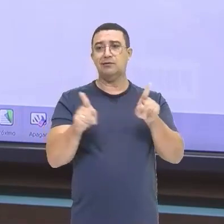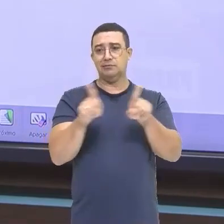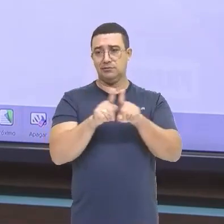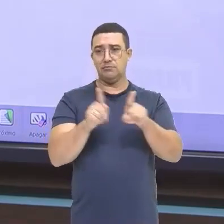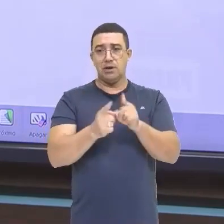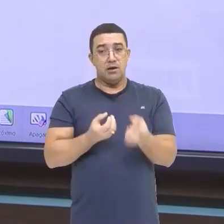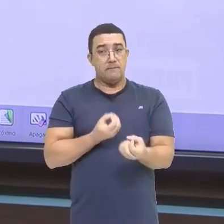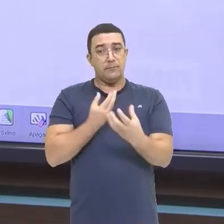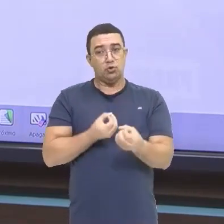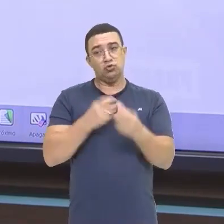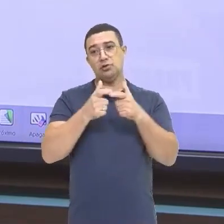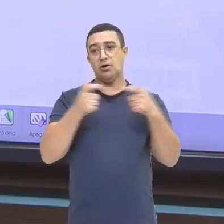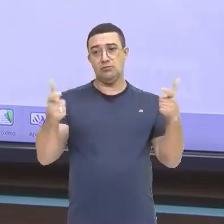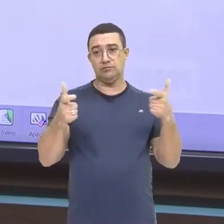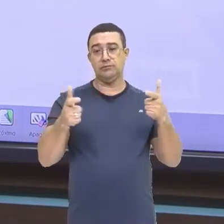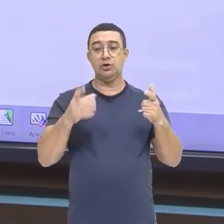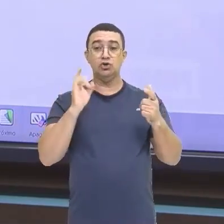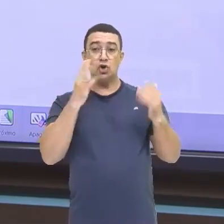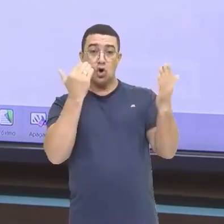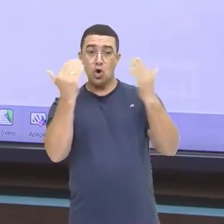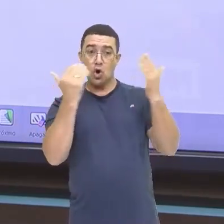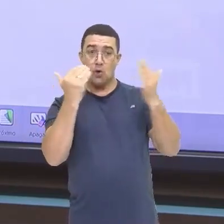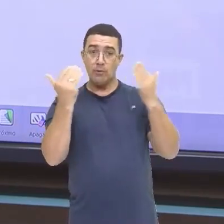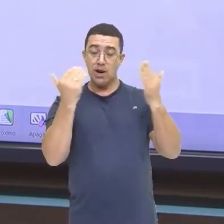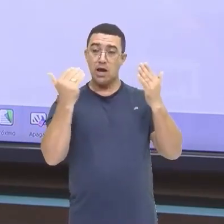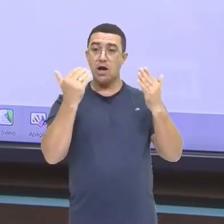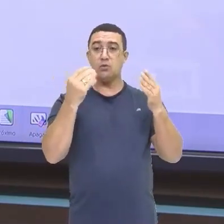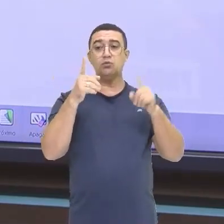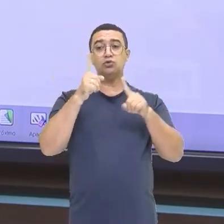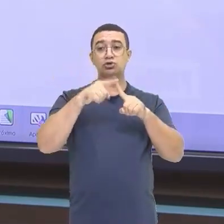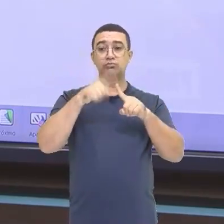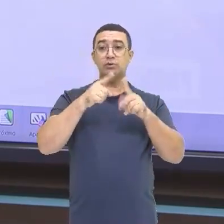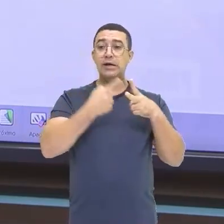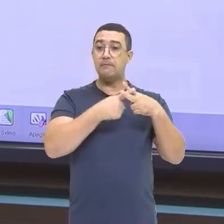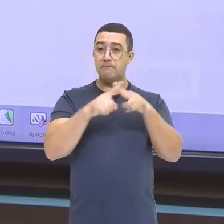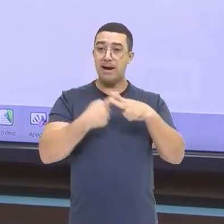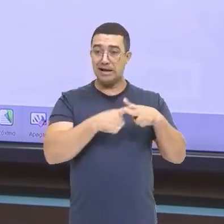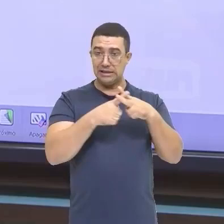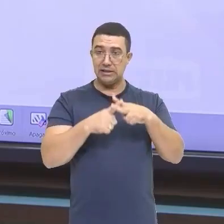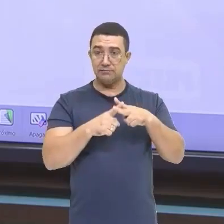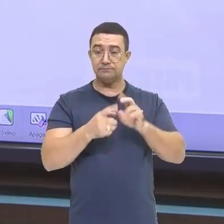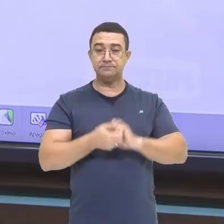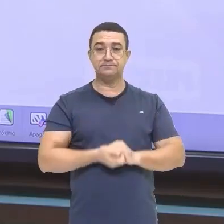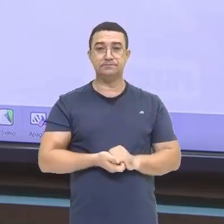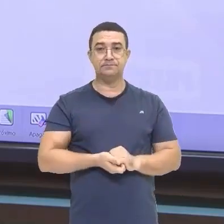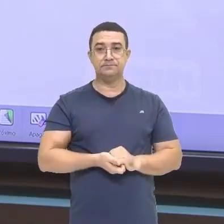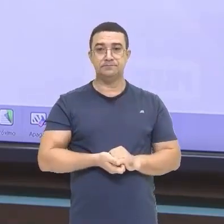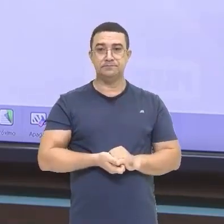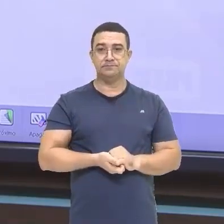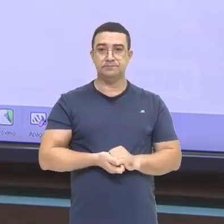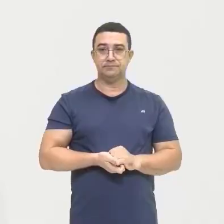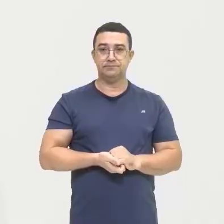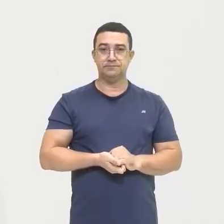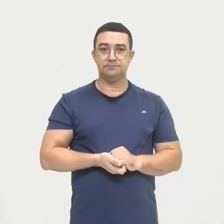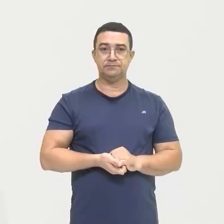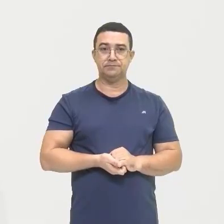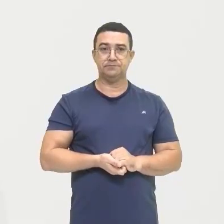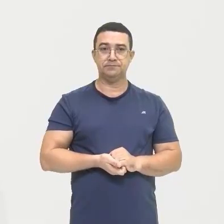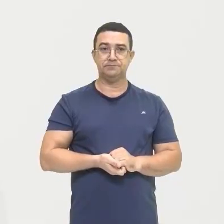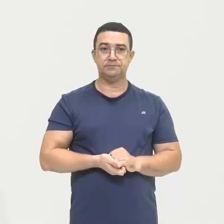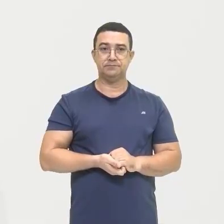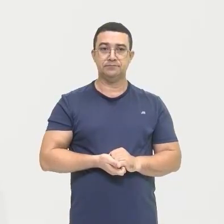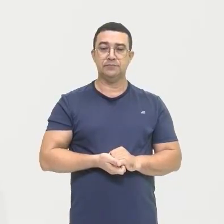Quanto A mão de obra E quanto A utilização De máquinas Aí vamos ver A próxima categoria